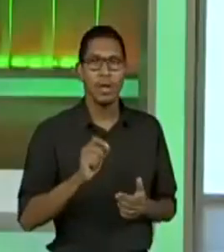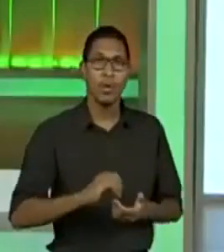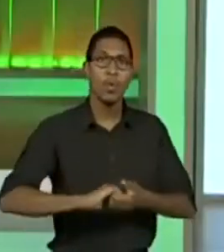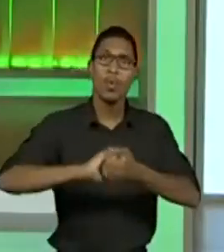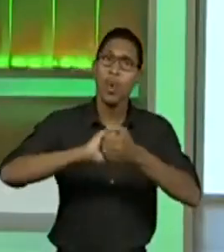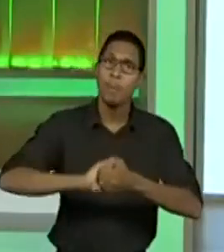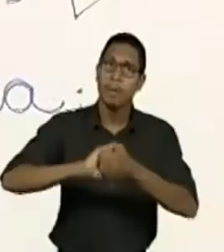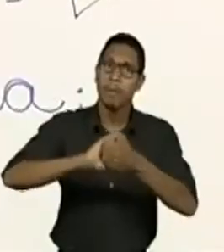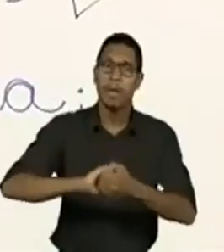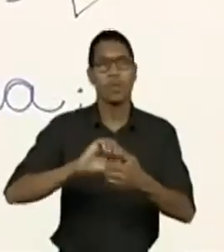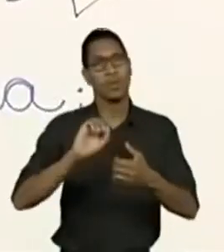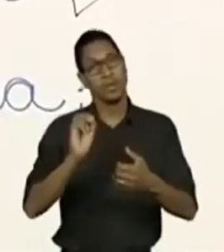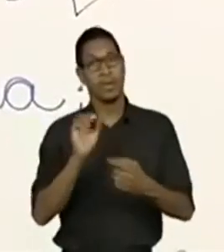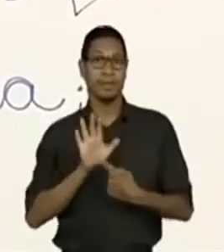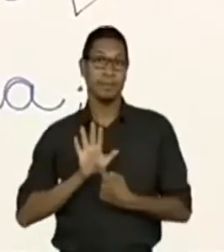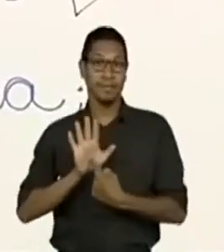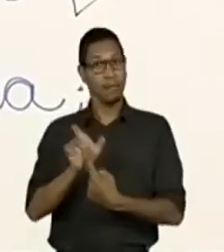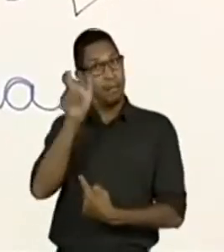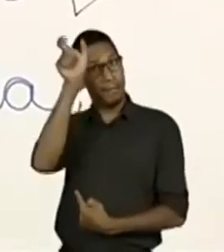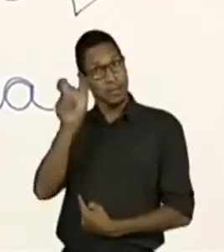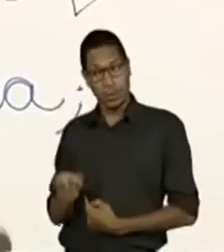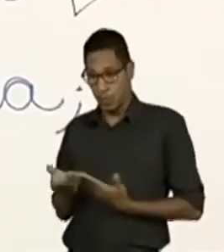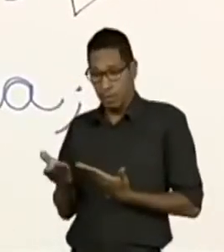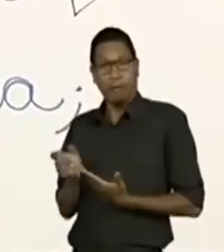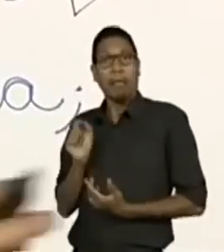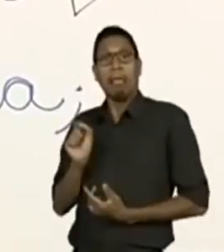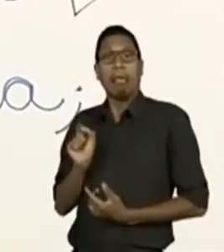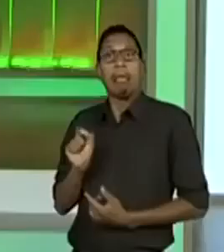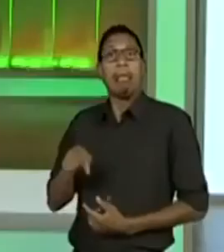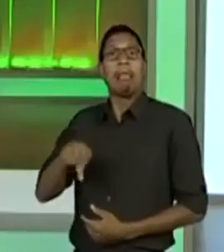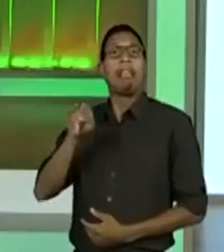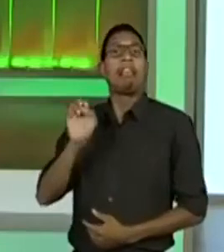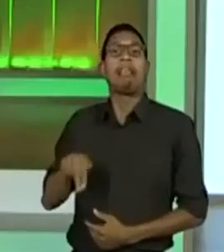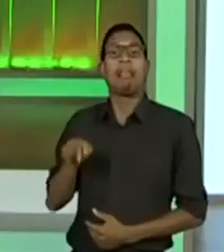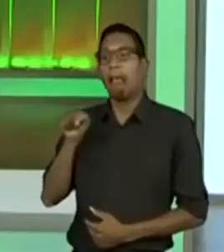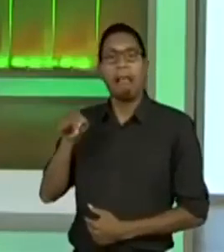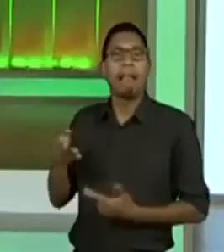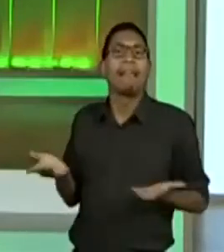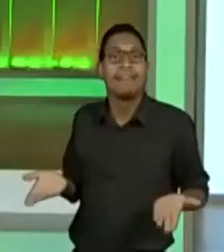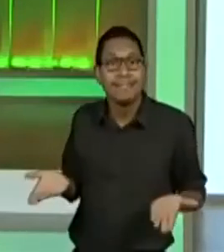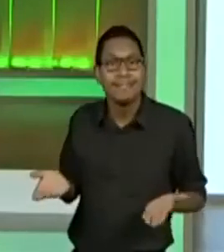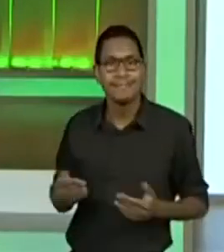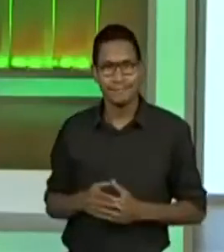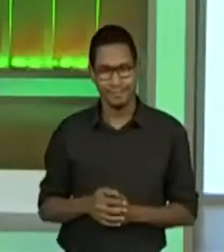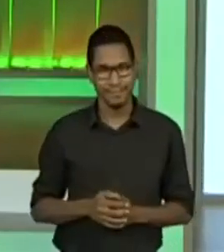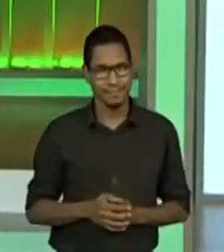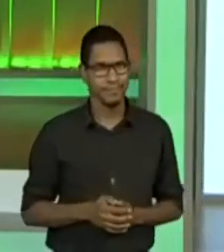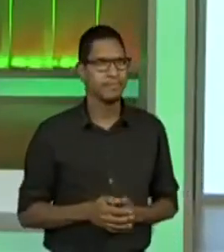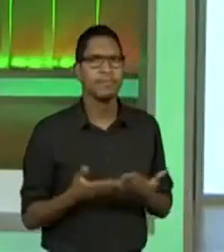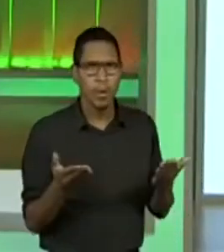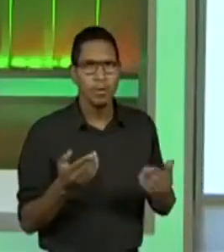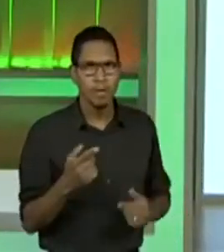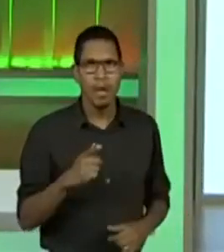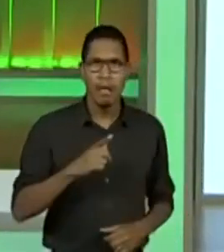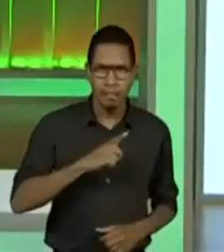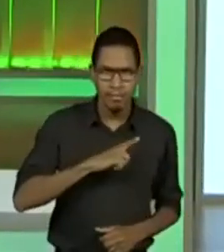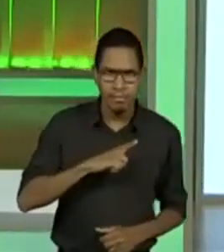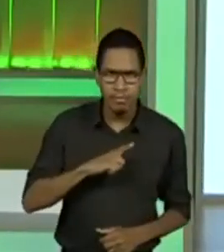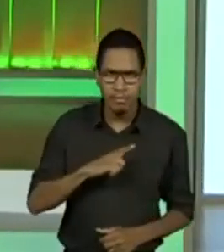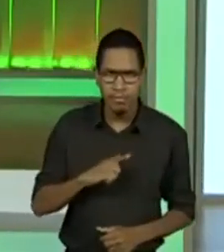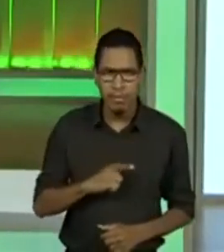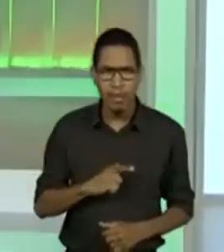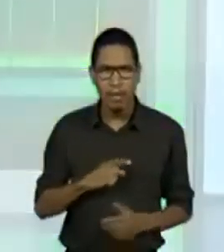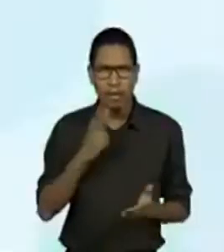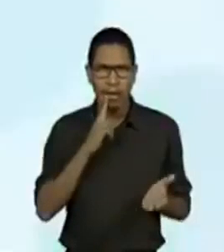e apresentação da Regianinha. Mudando agora, e aí? Nós temos isso na